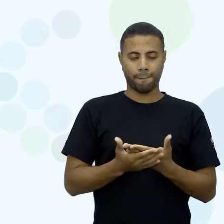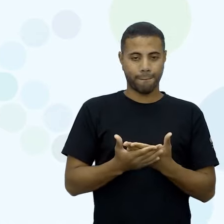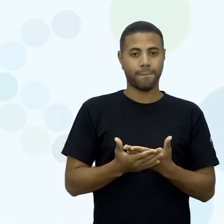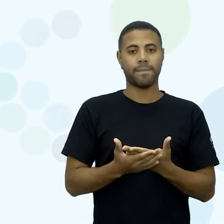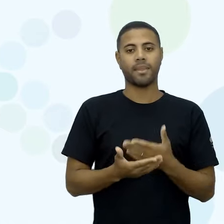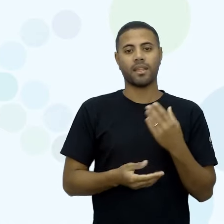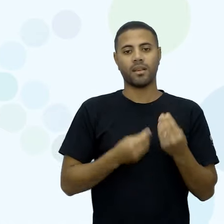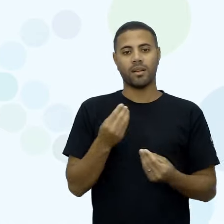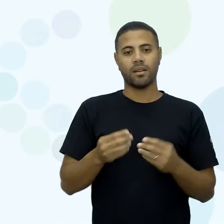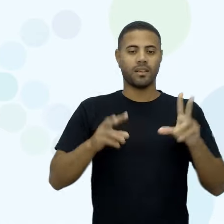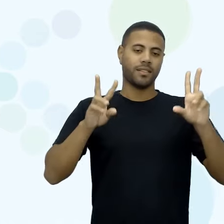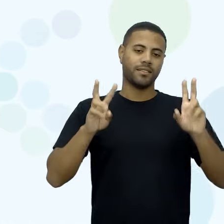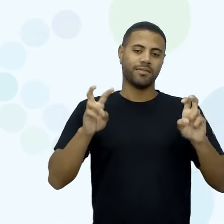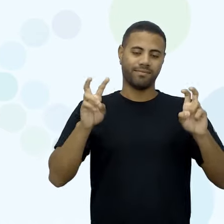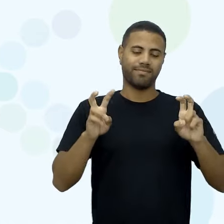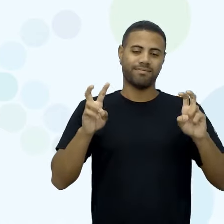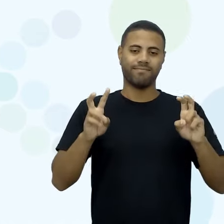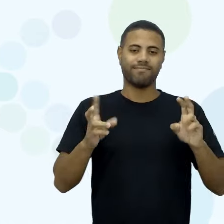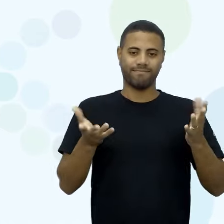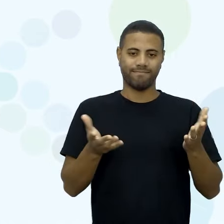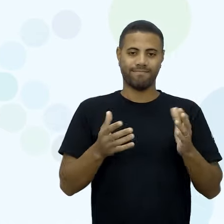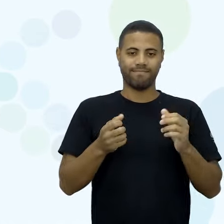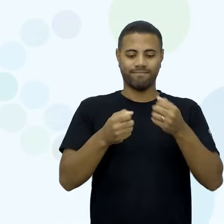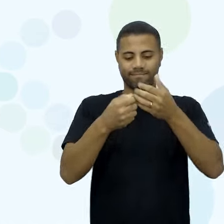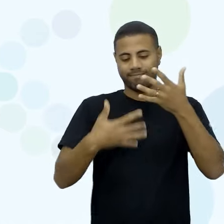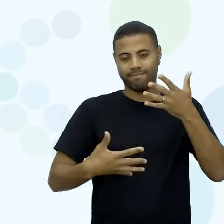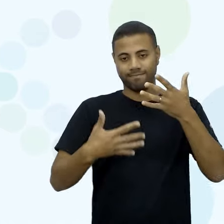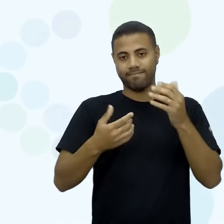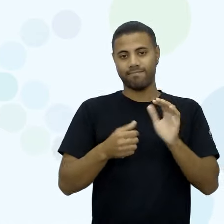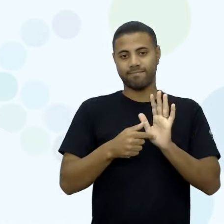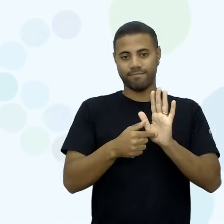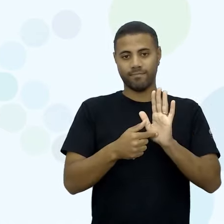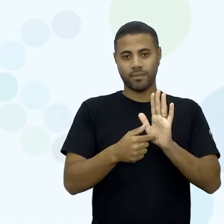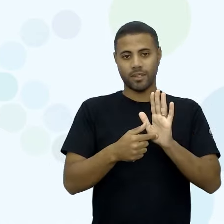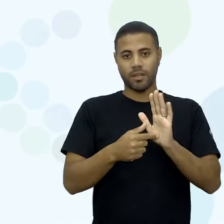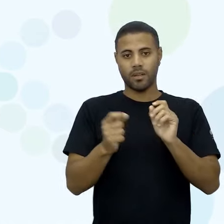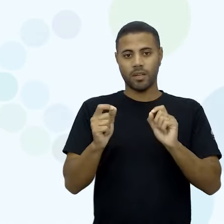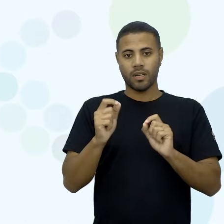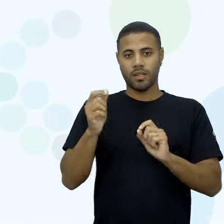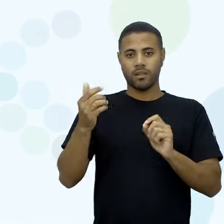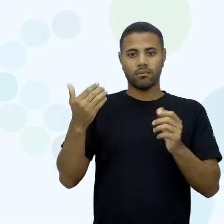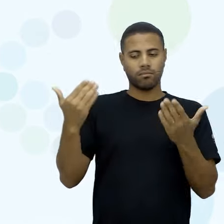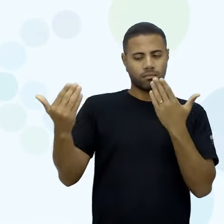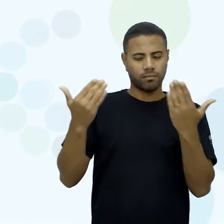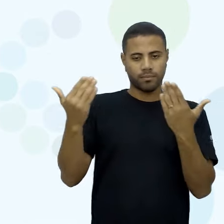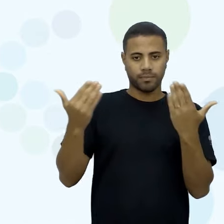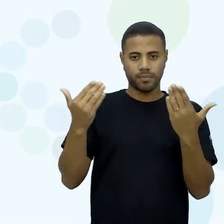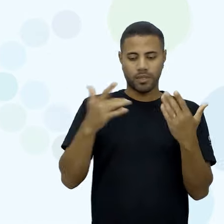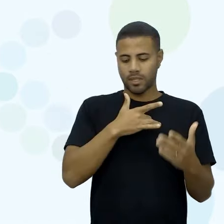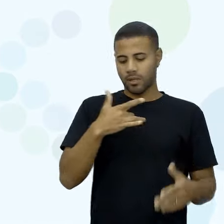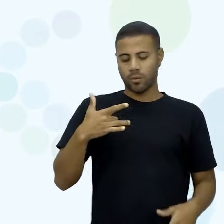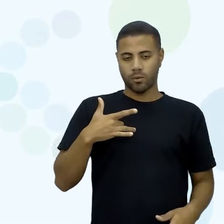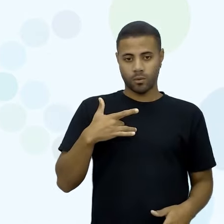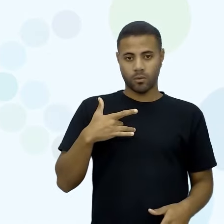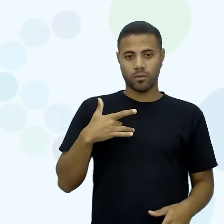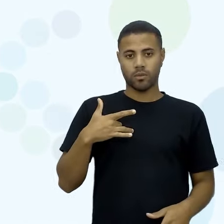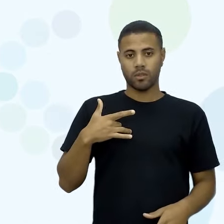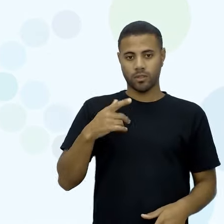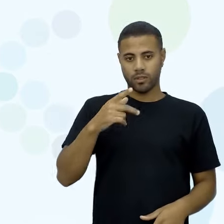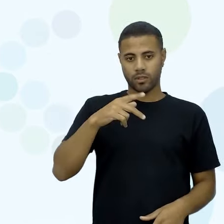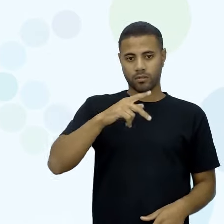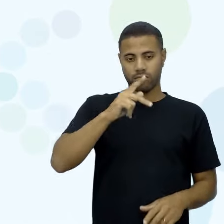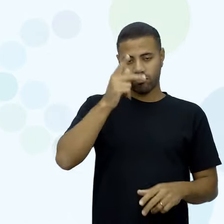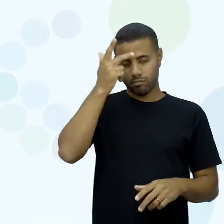aquele título, vamos dizer assim, a introdução. Estamos aí na estatística, na saúde pública, ok? Atividade 3,